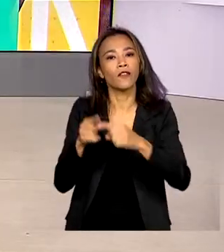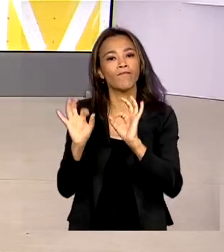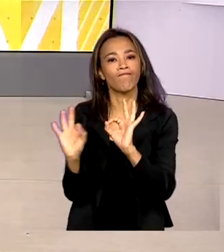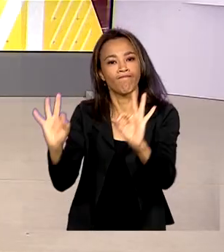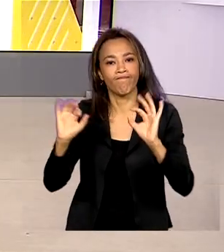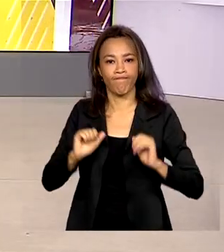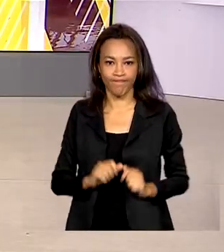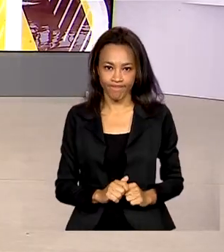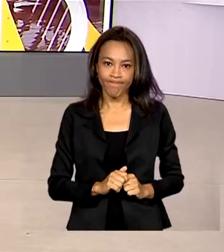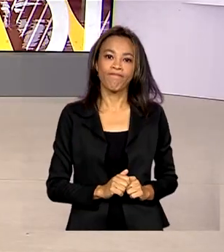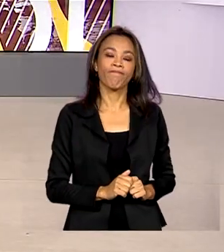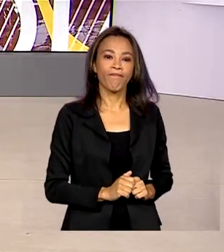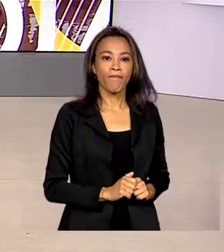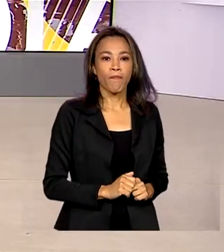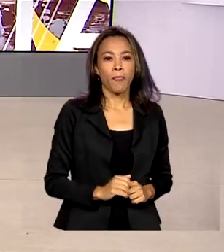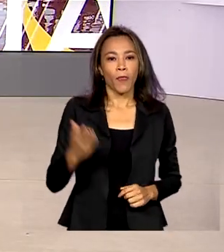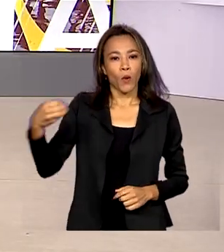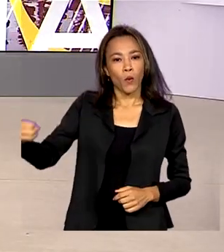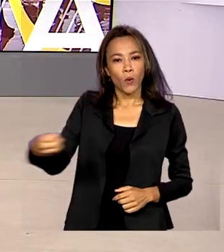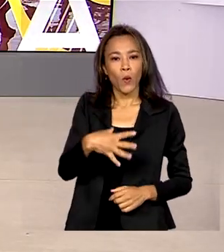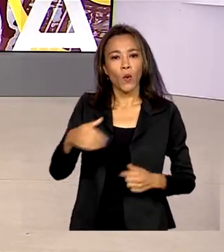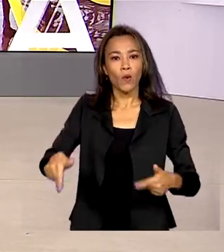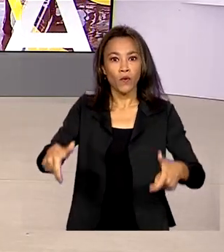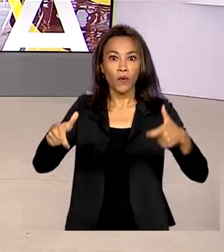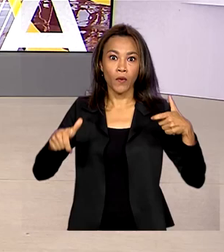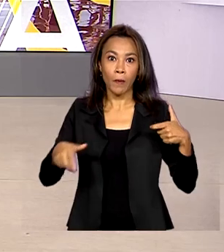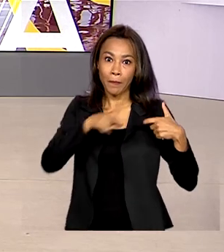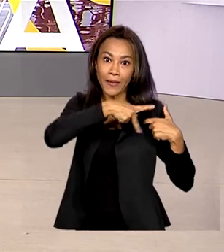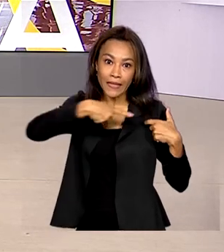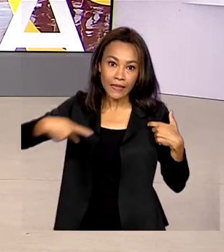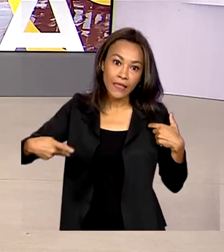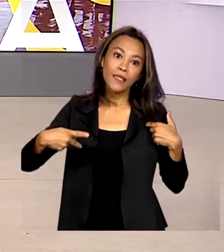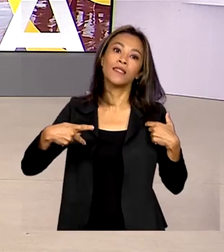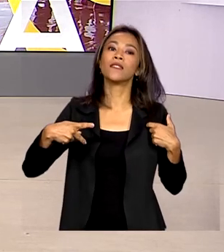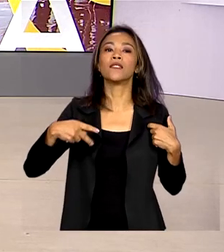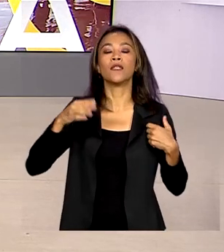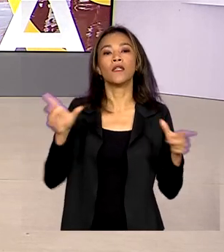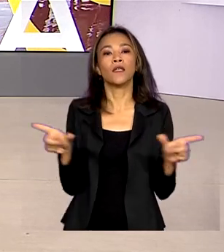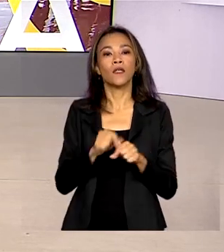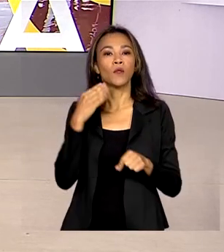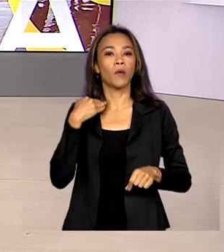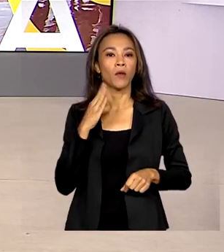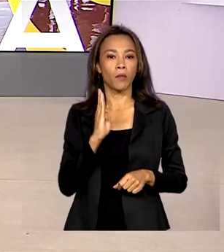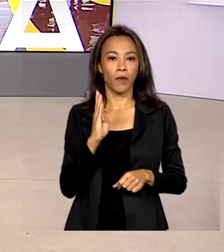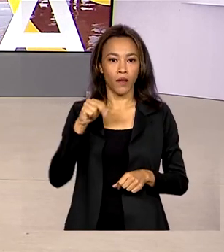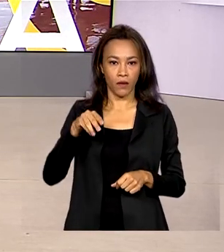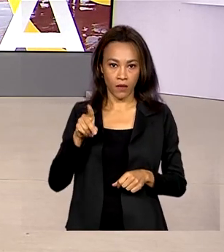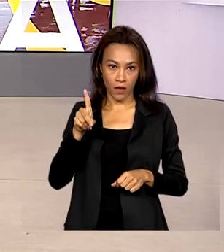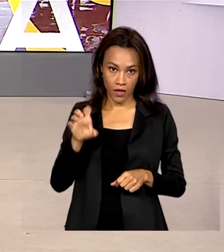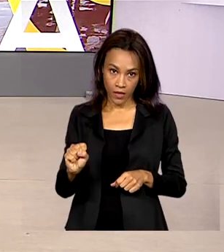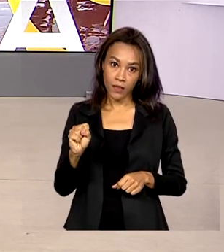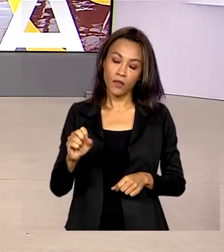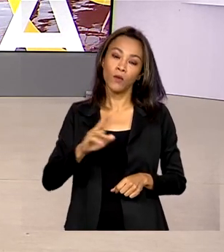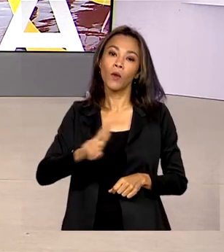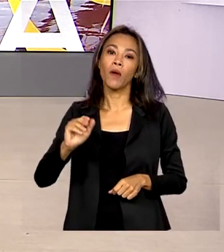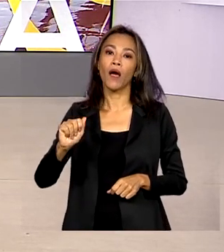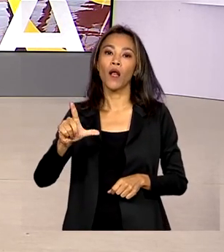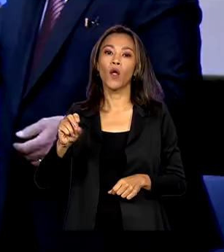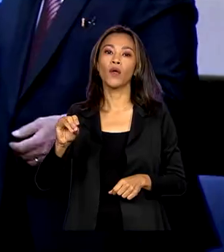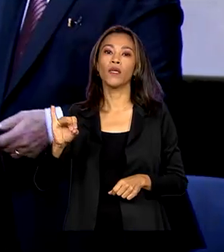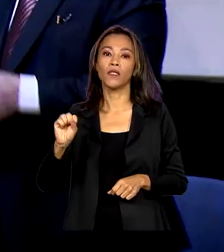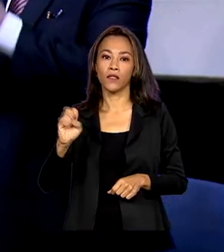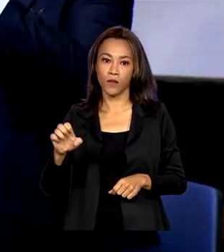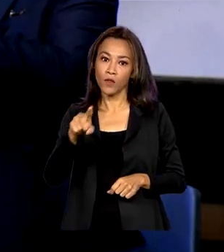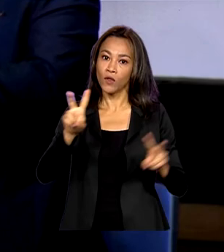O novo presidente do BNDES, Aloysio Mercadante, tomou posse nesta segunda-feira mirando projetos da economia verde e inclusiva.